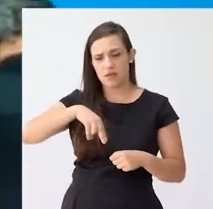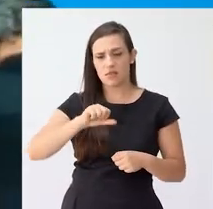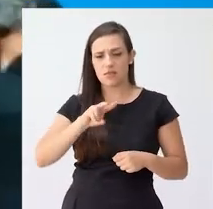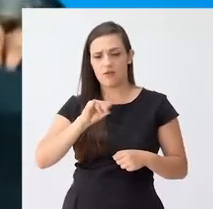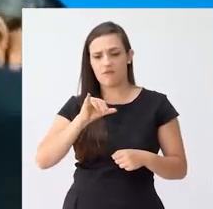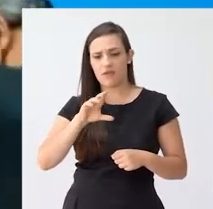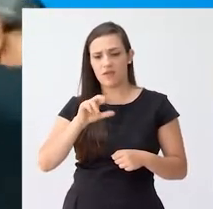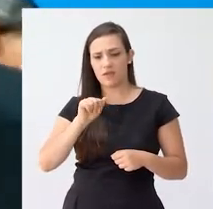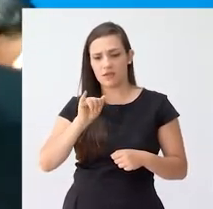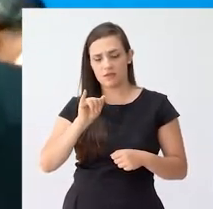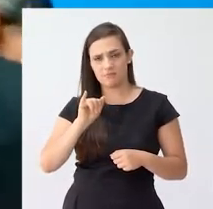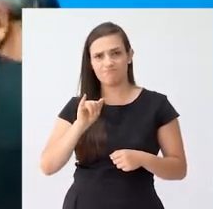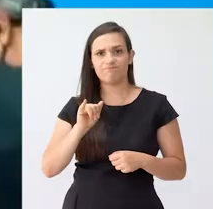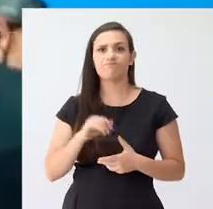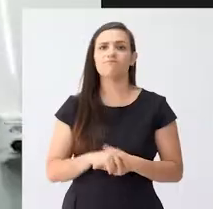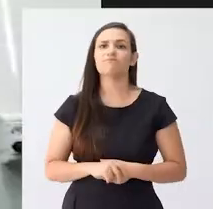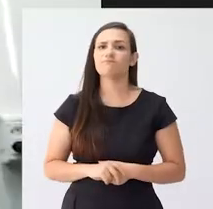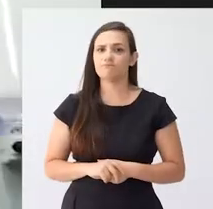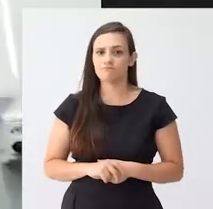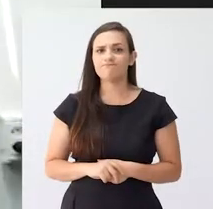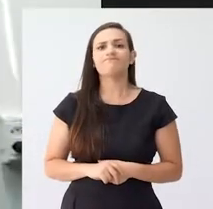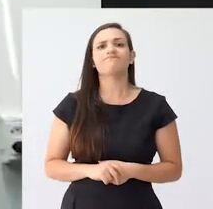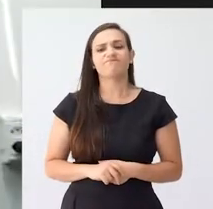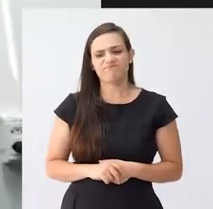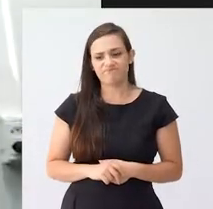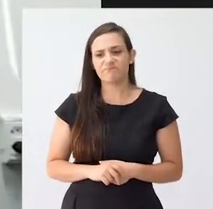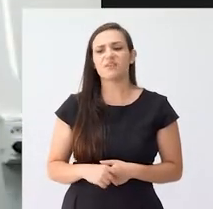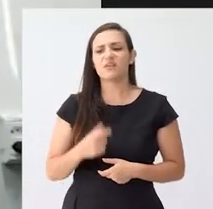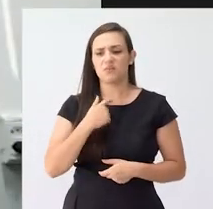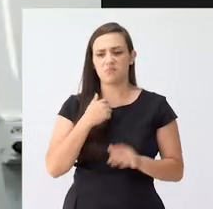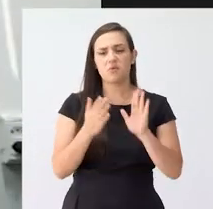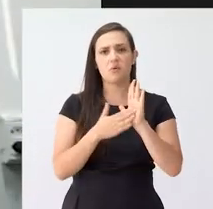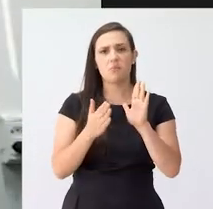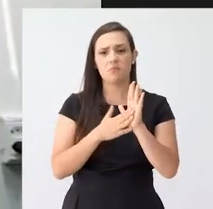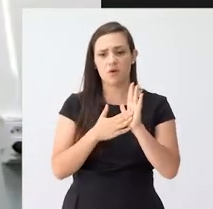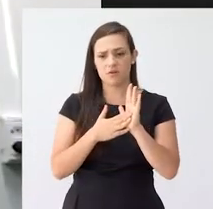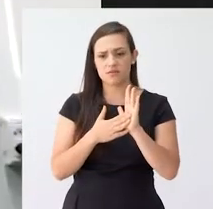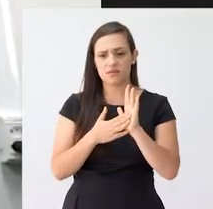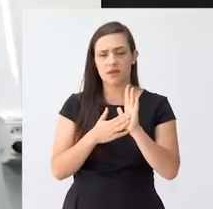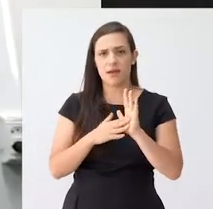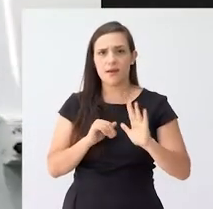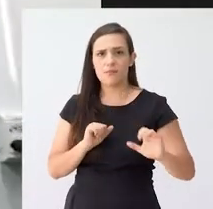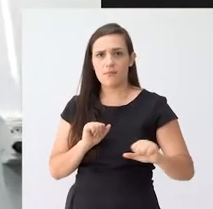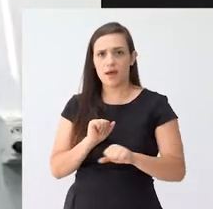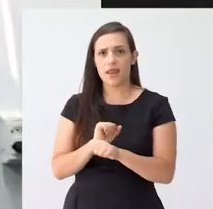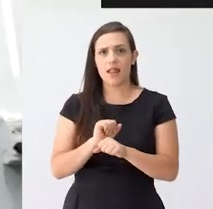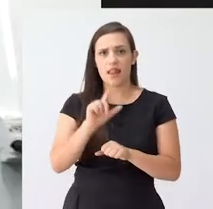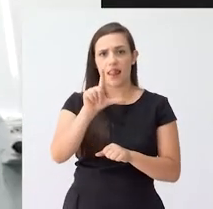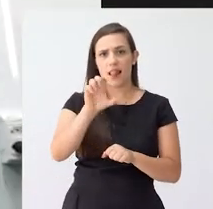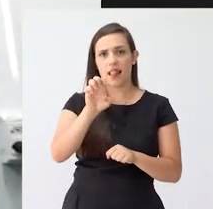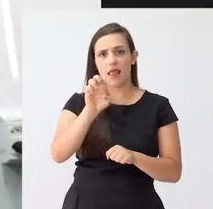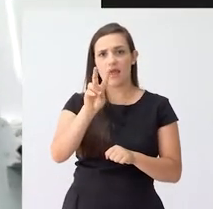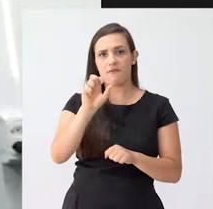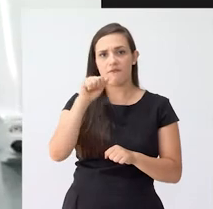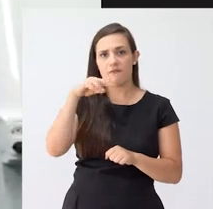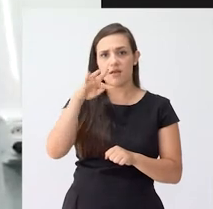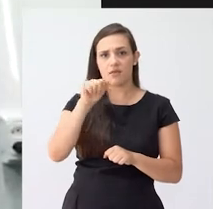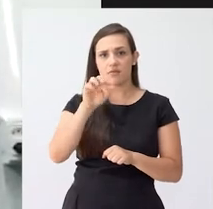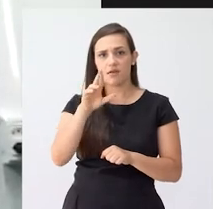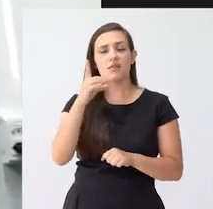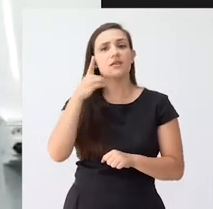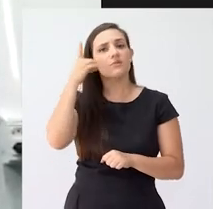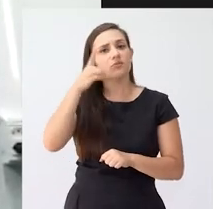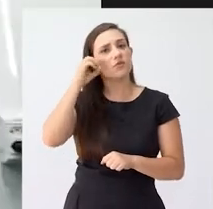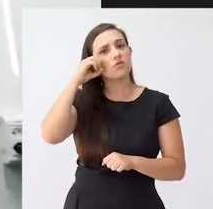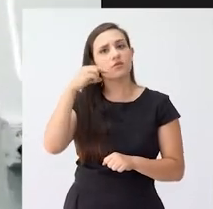nosso colega Onevan de Matos. Eu propor o levantamento desta sessão em homenagem